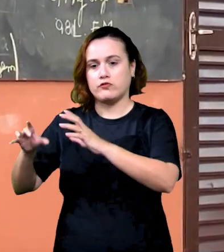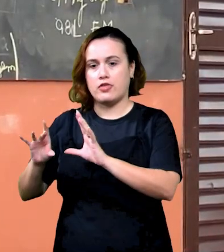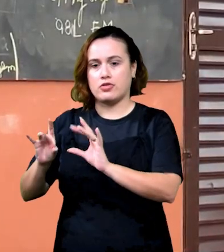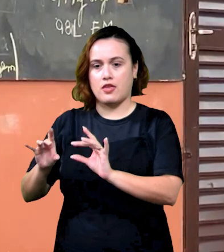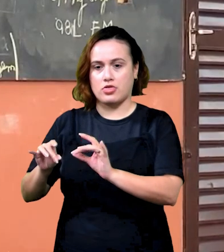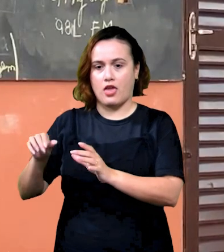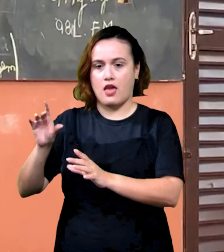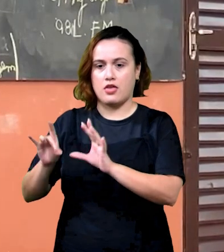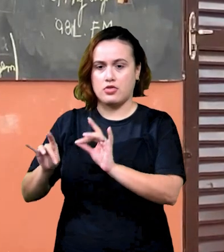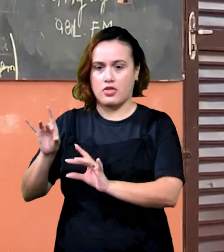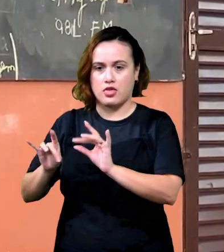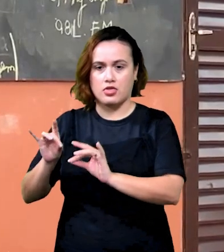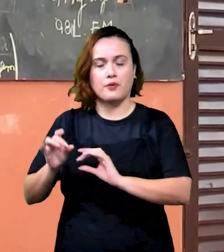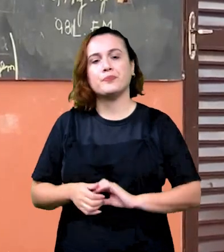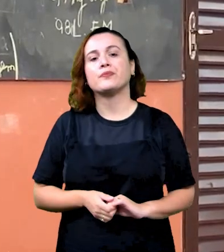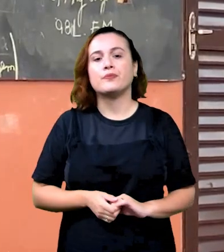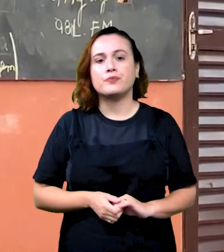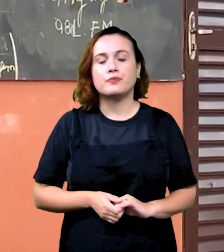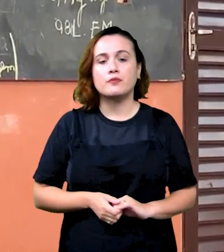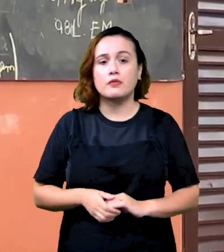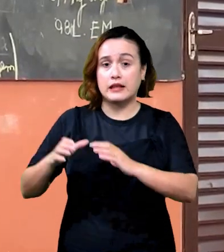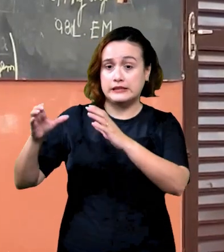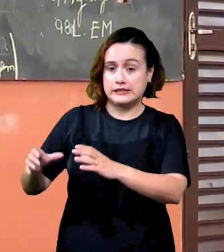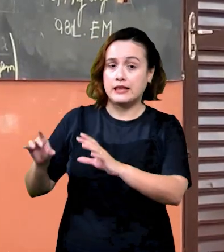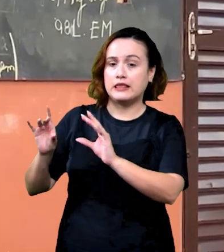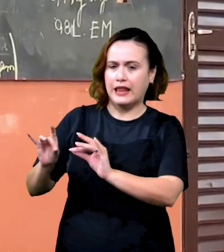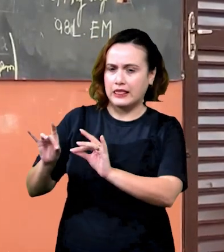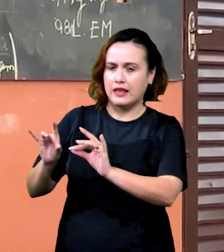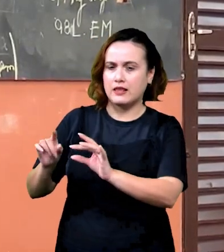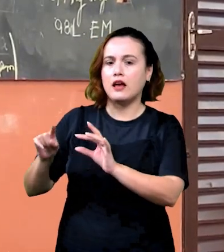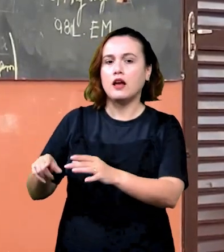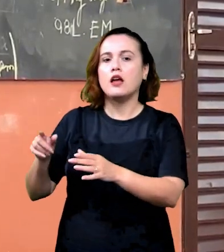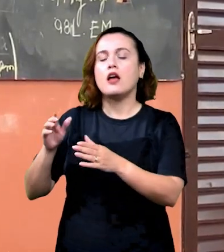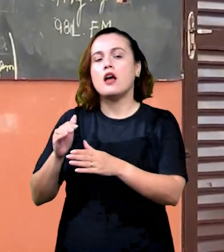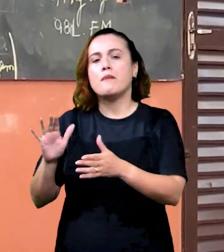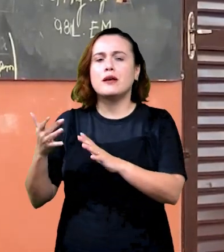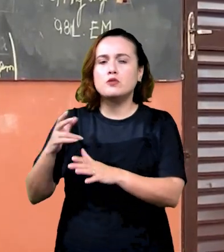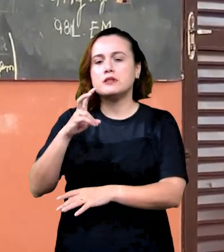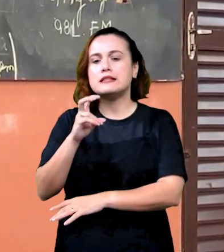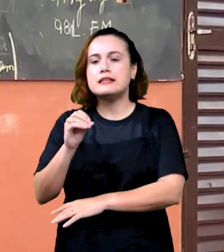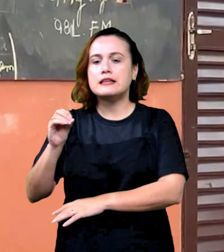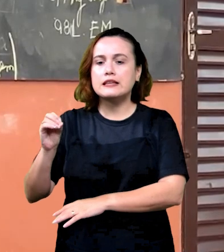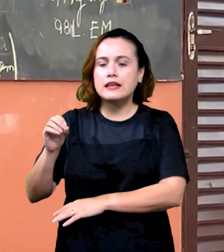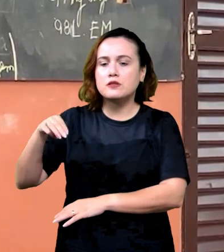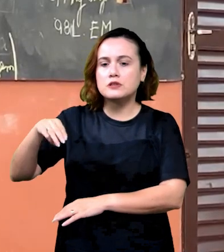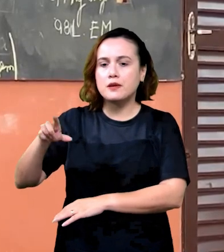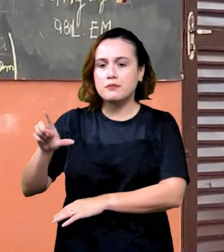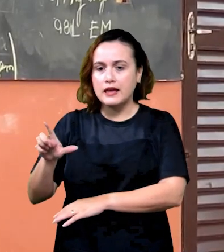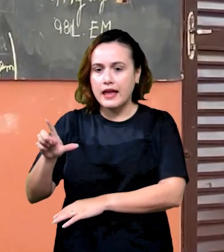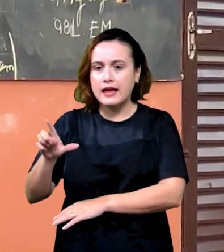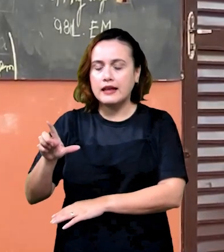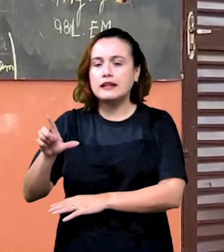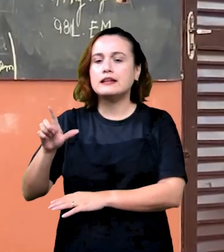Posteriormente, o material líquido a gente costuma diluir 500 ml de EN para